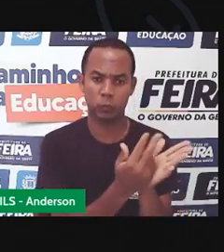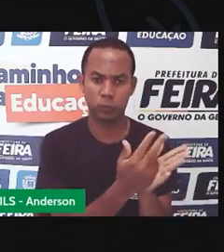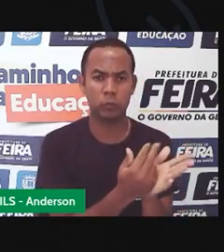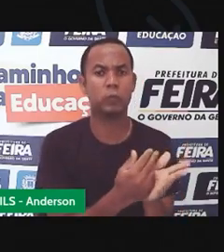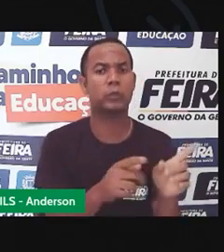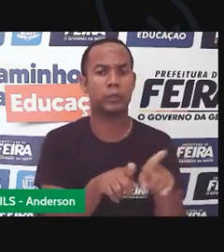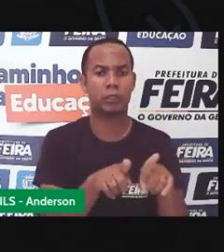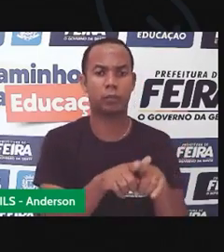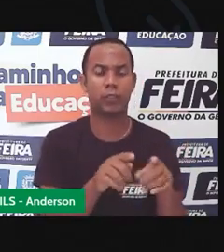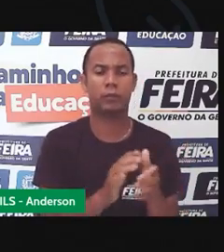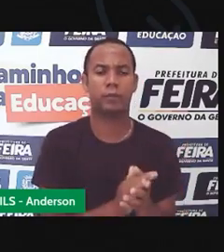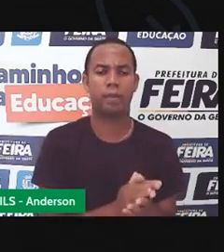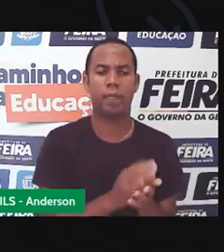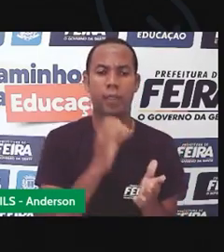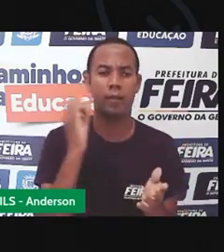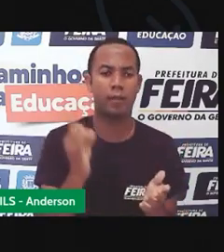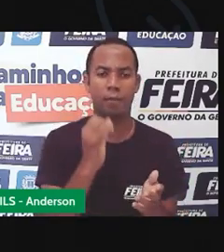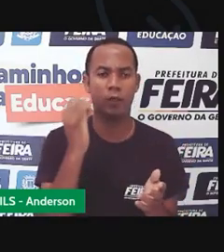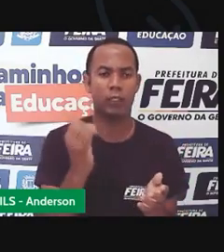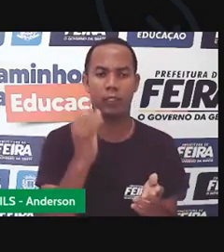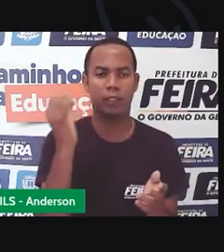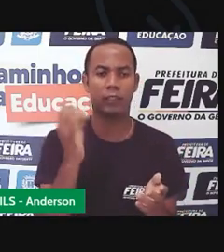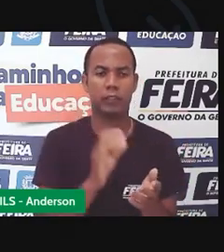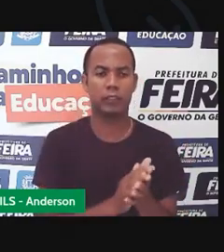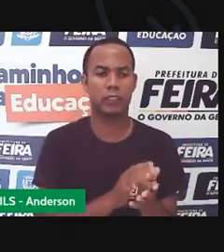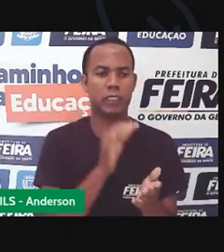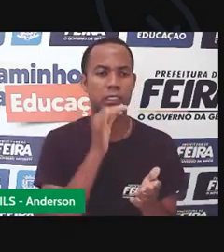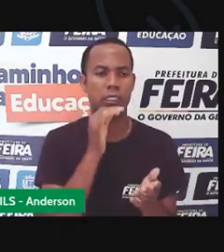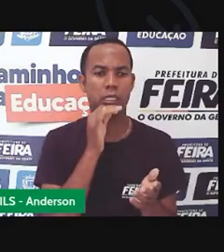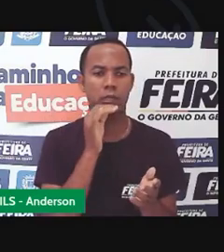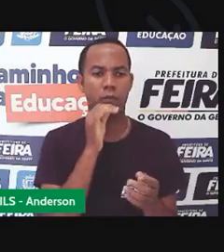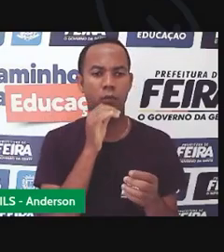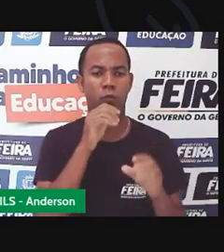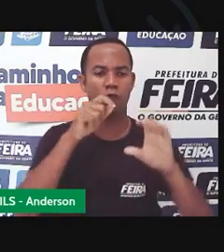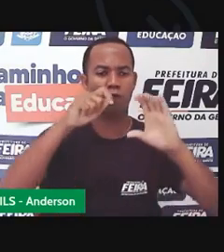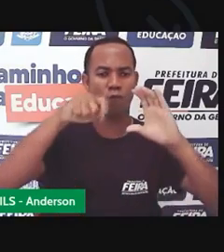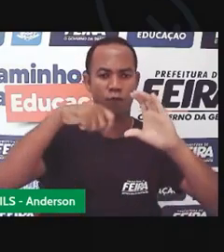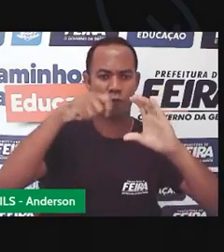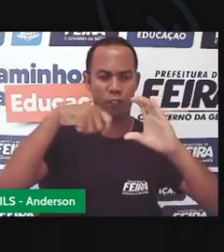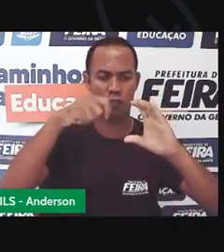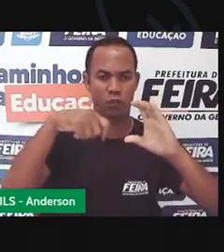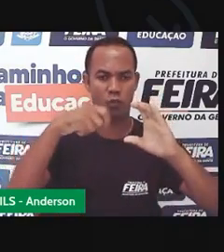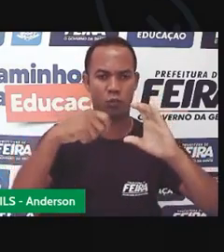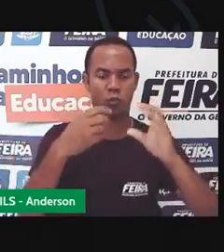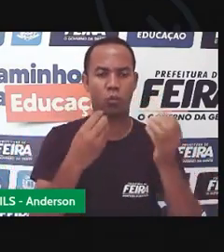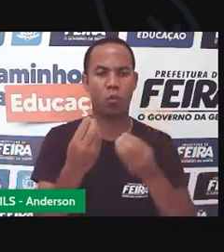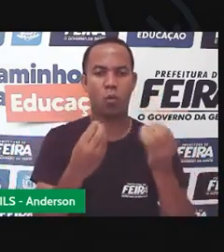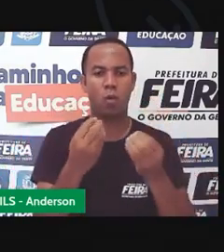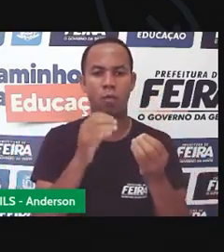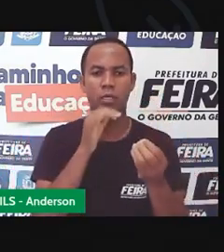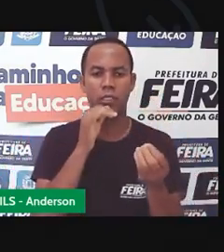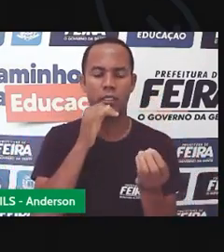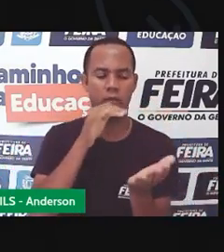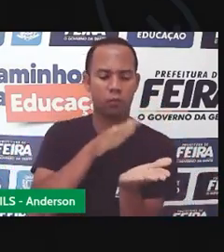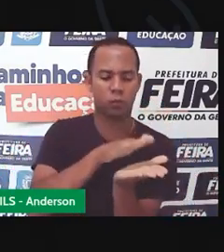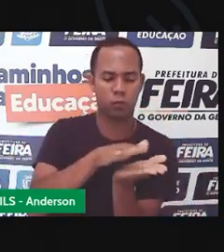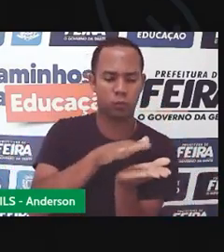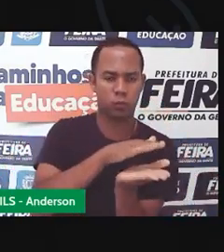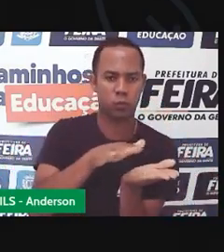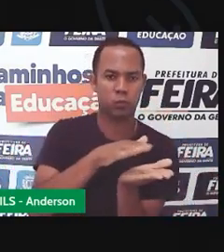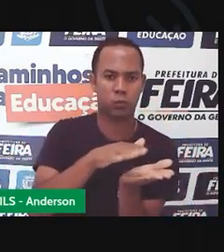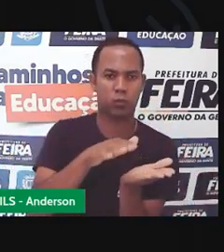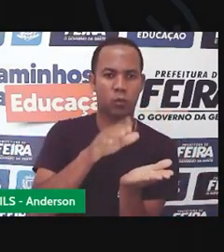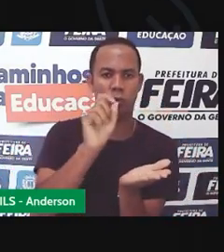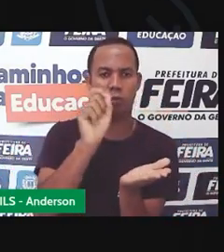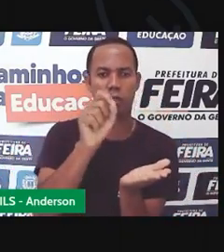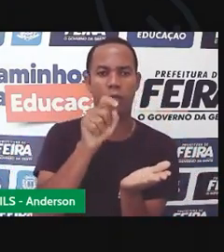importante dessa aula, não foi o vídeo ensinando a fazer um artesanato, descanso de panela com jornal velho.